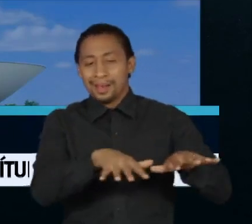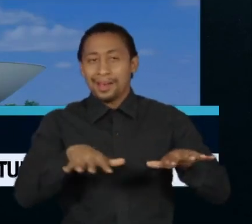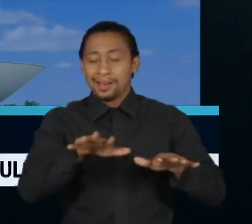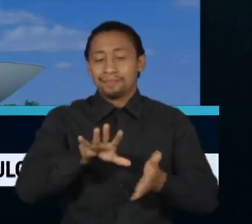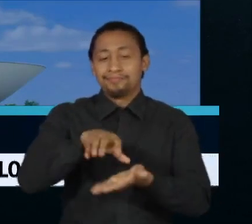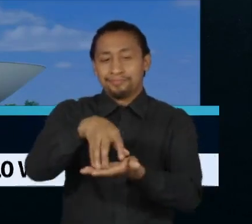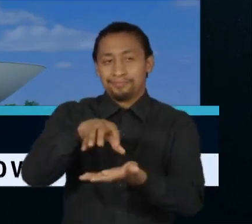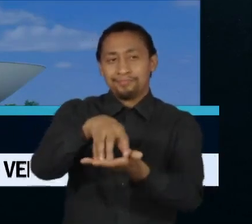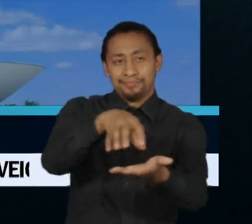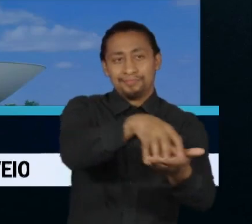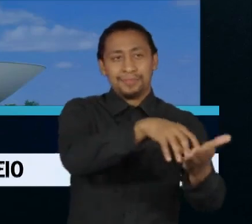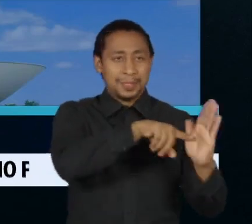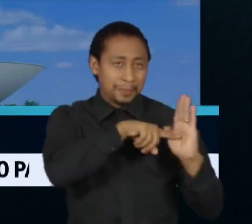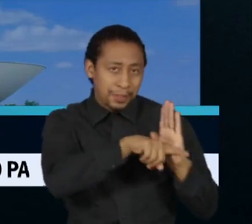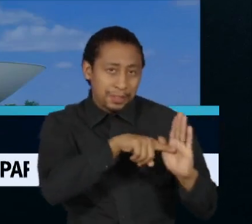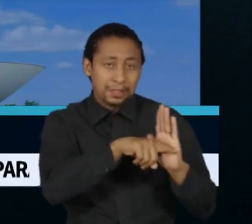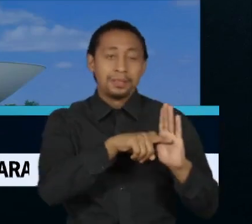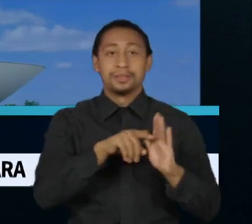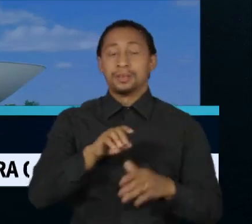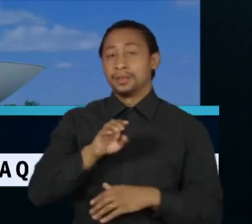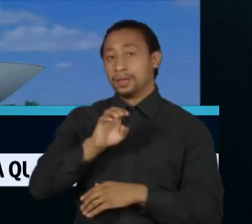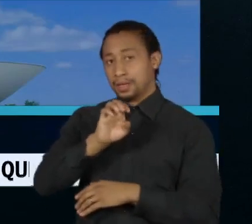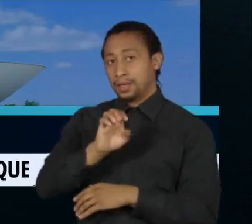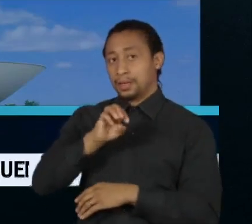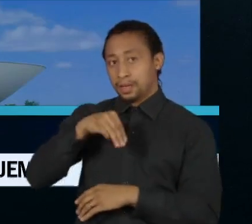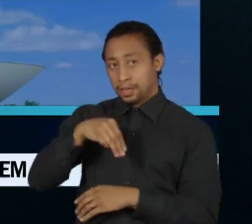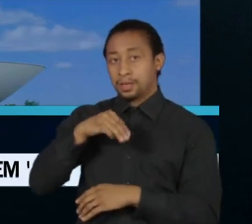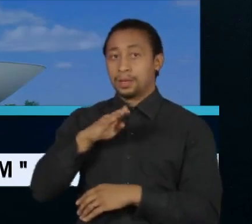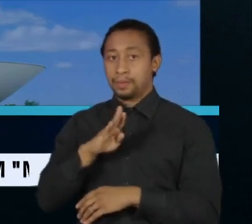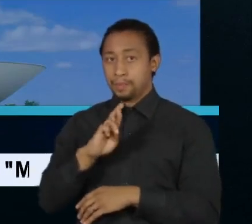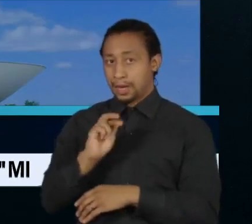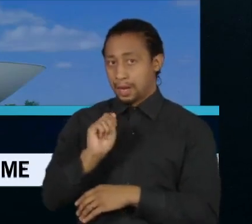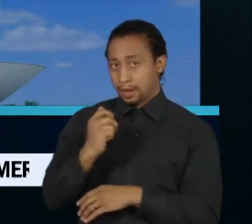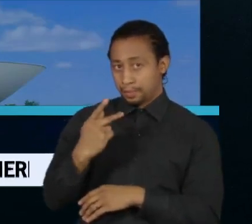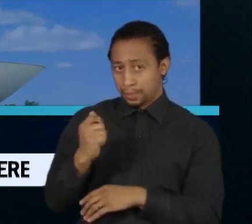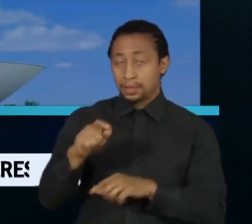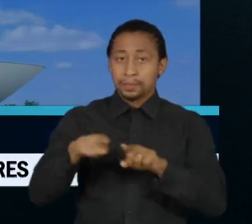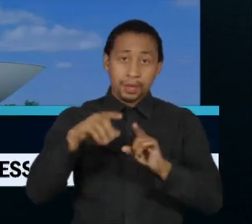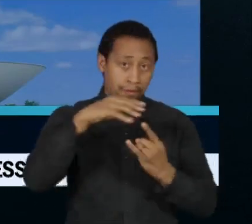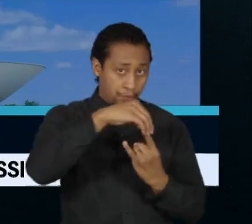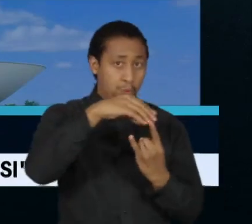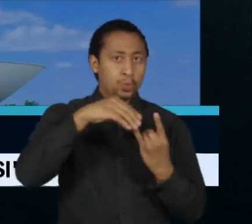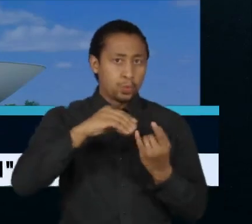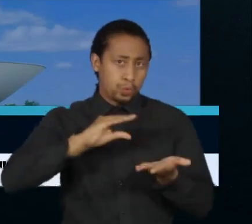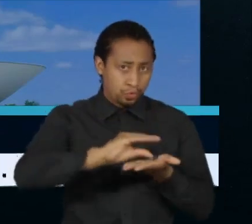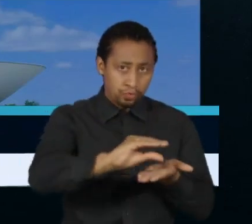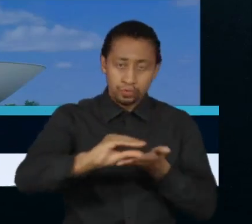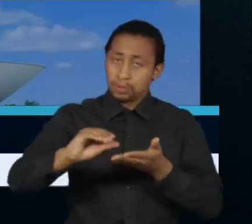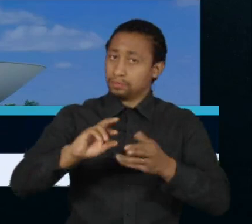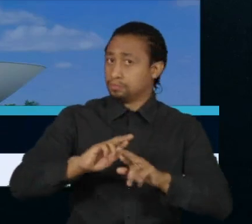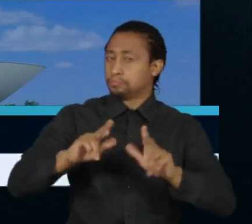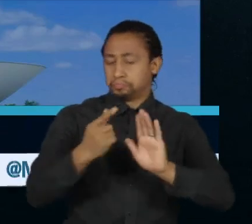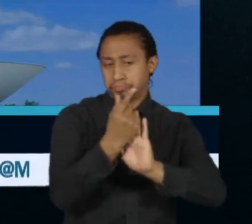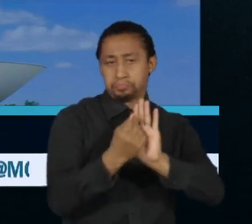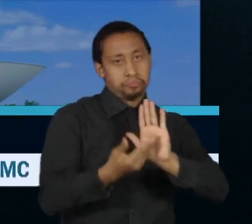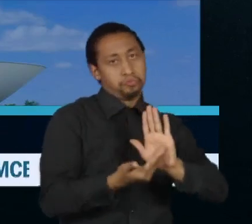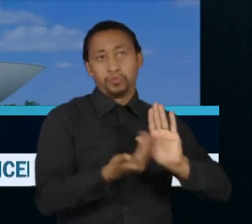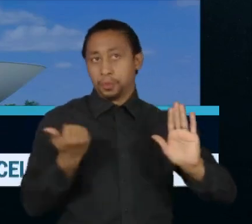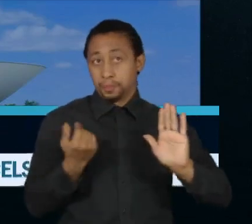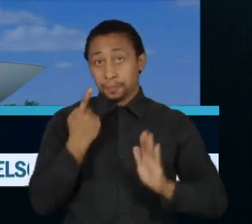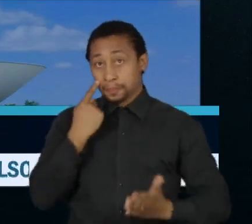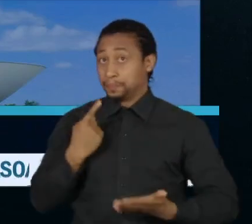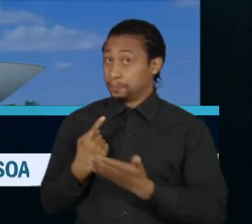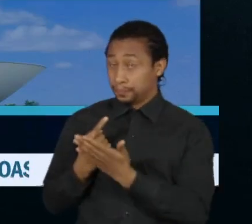institutos de pesquisa, para Indrapa e para Fiocruz. A PEC ainda permite que o governo use os recursos